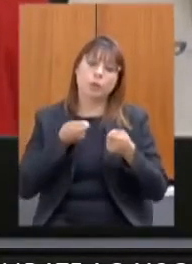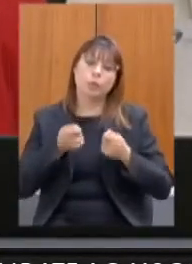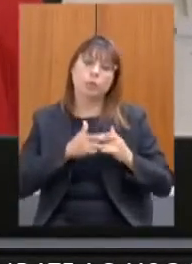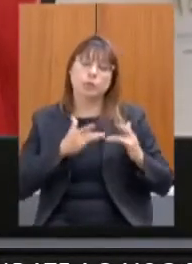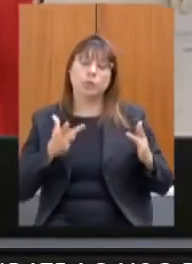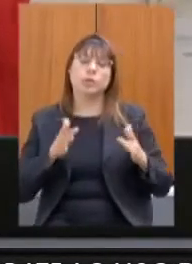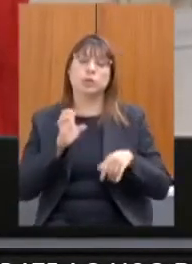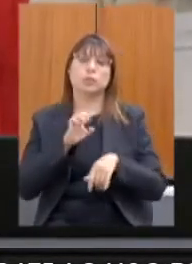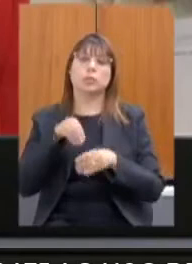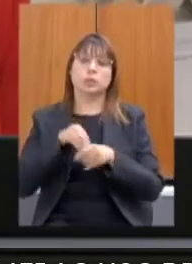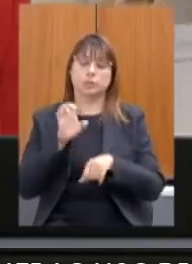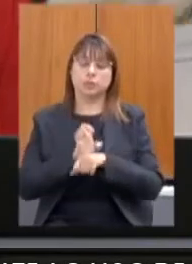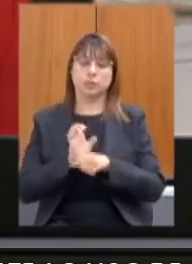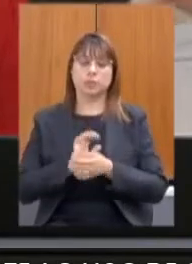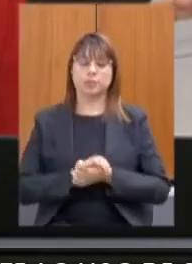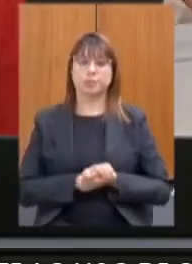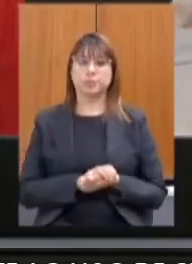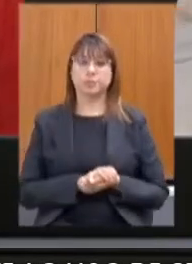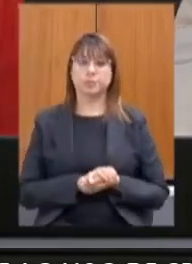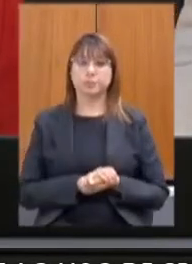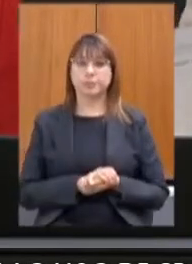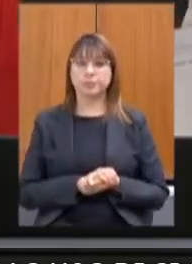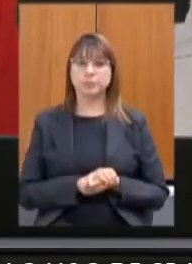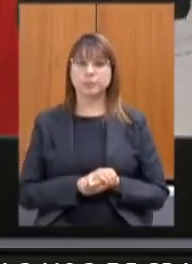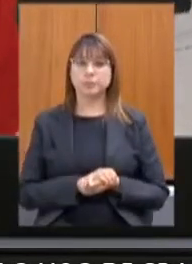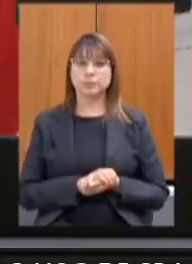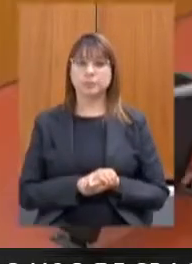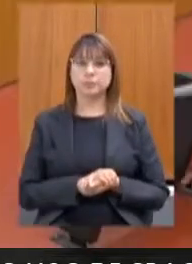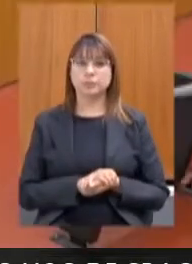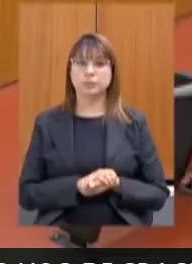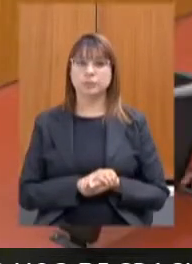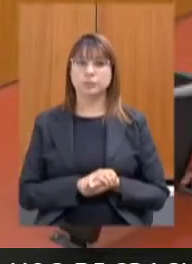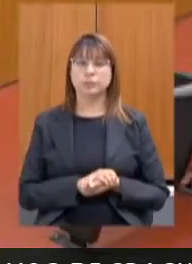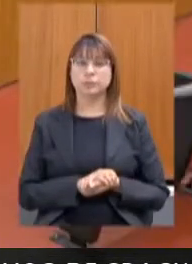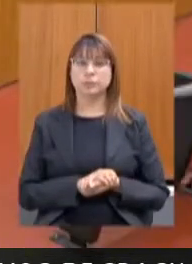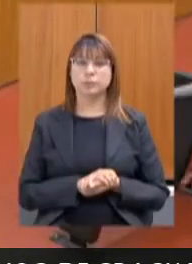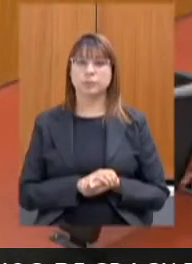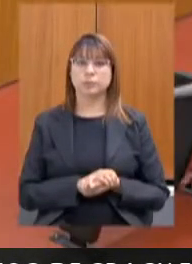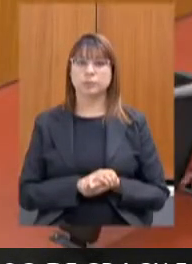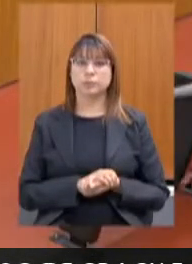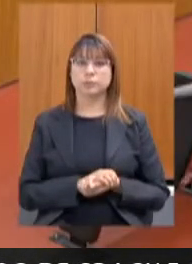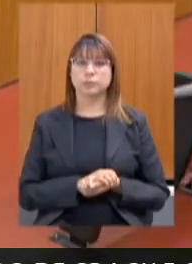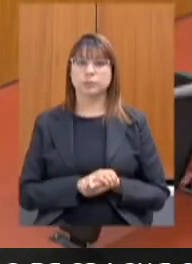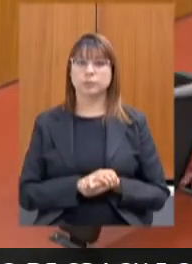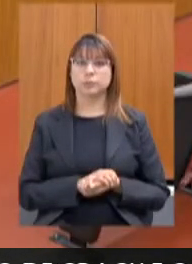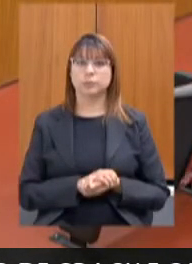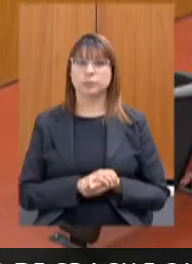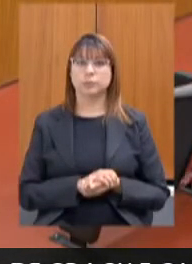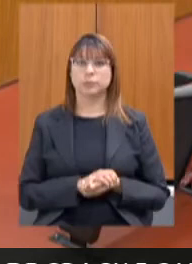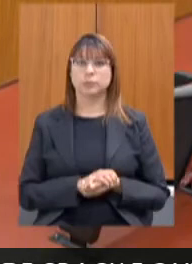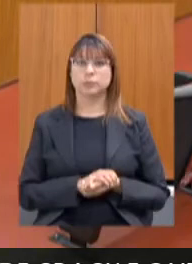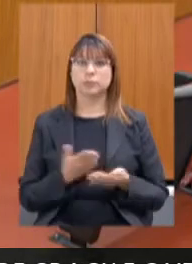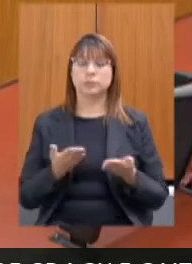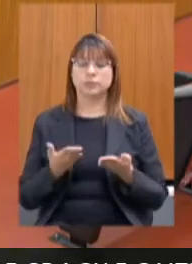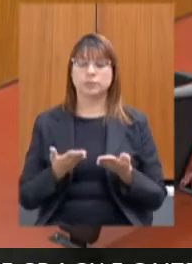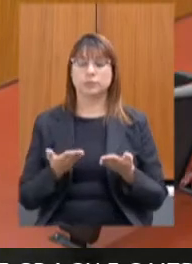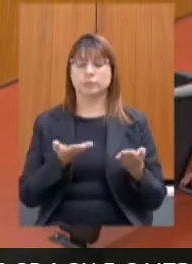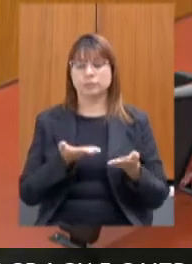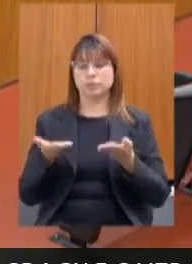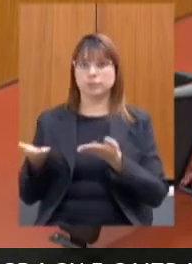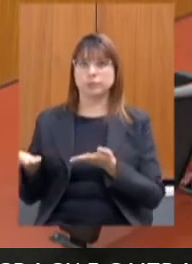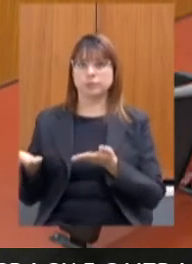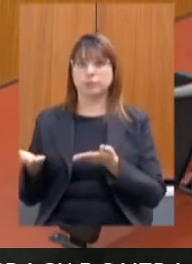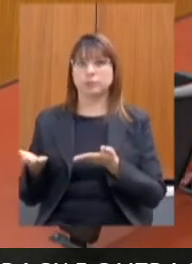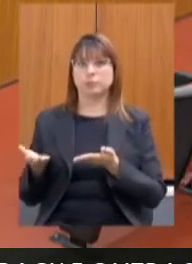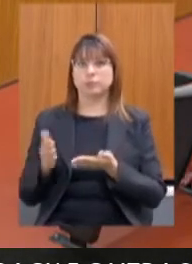passo a presidência então